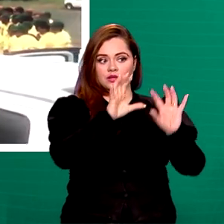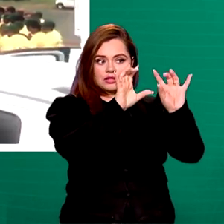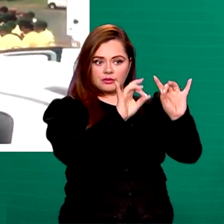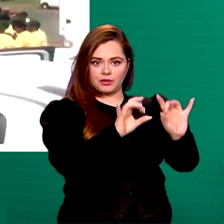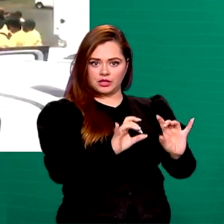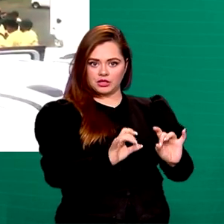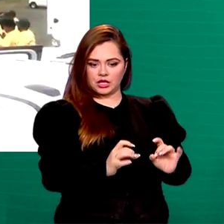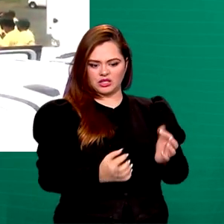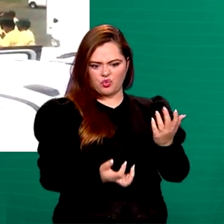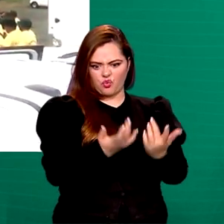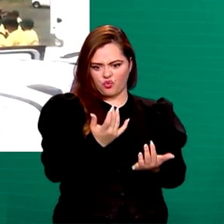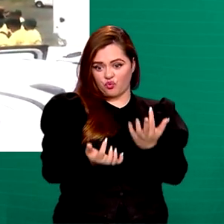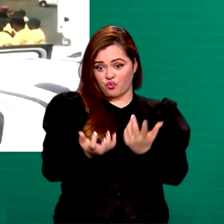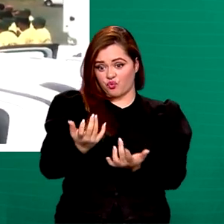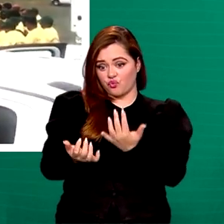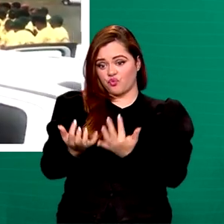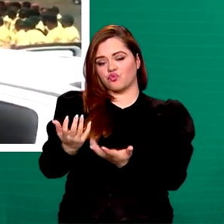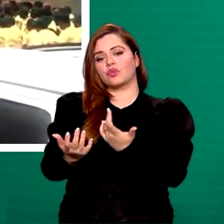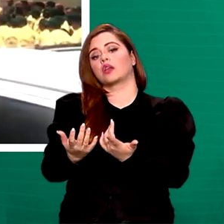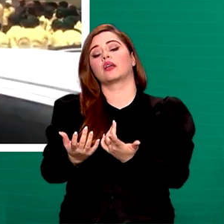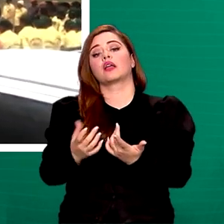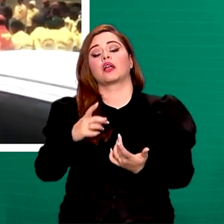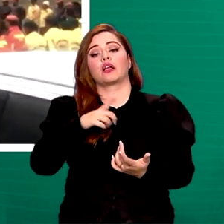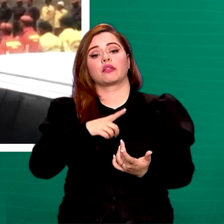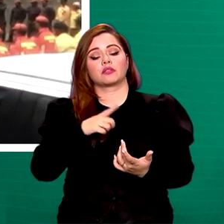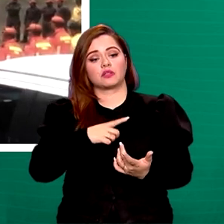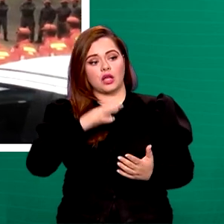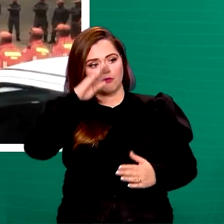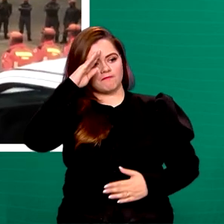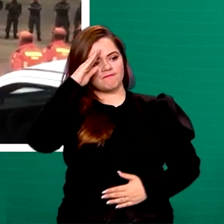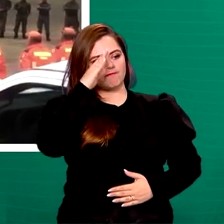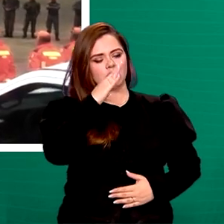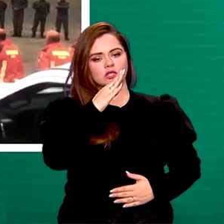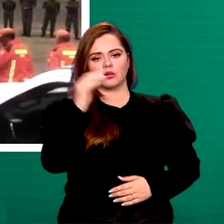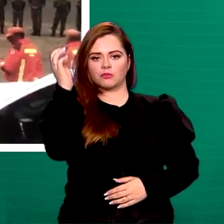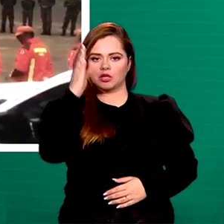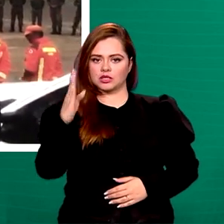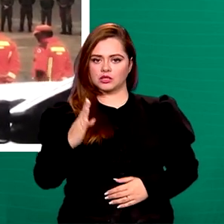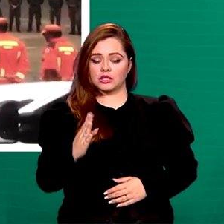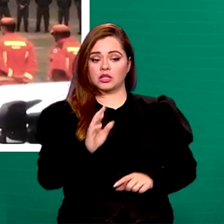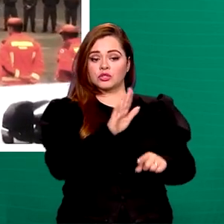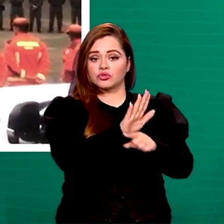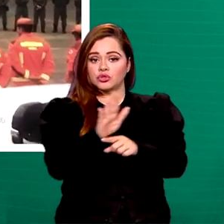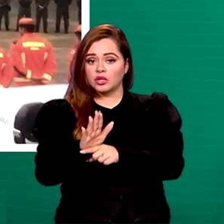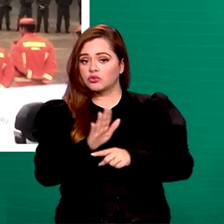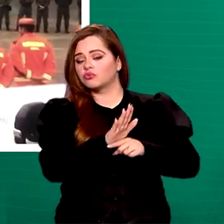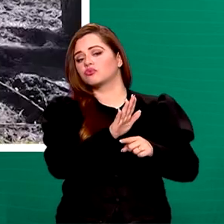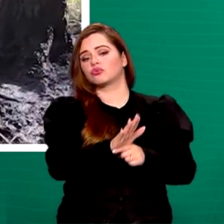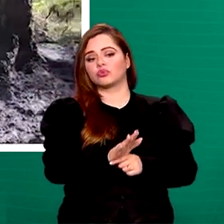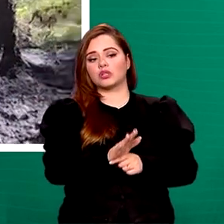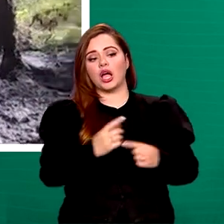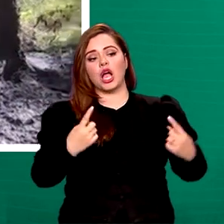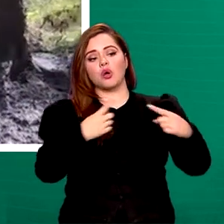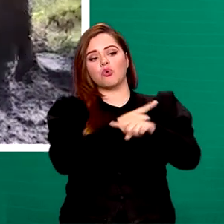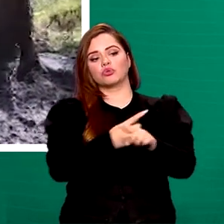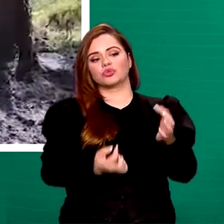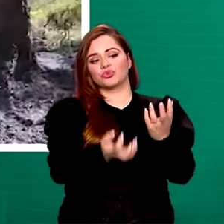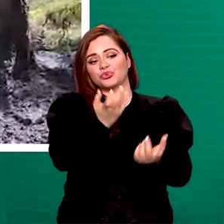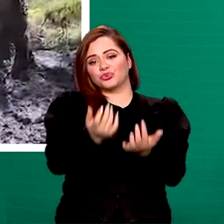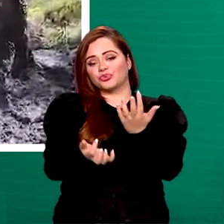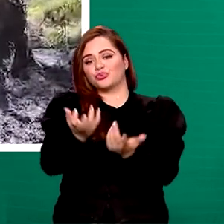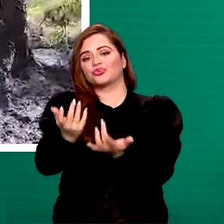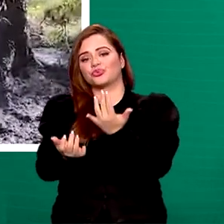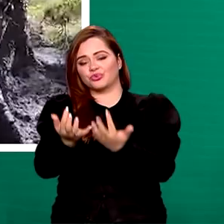incêndios florestais que compõem a Missão Humanitária Brasileira estão no Canadá para ajudar a combater o fogo que